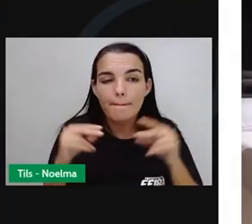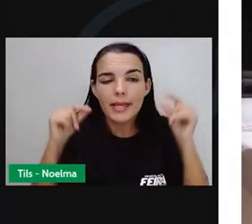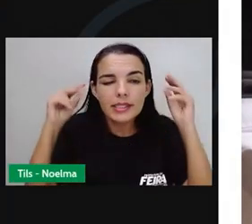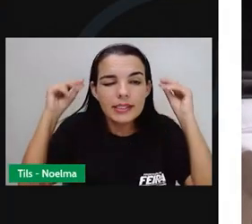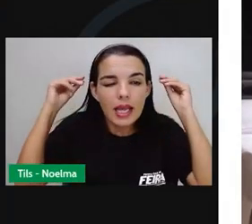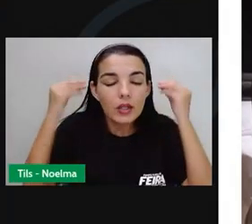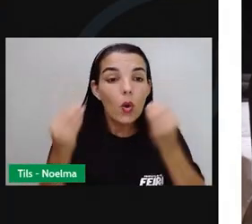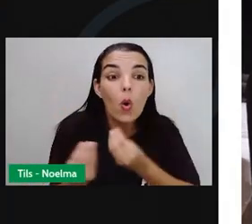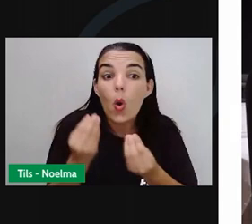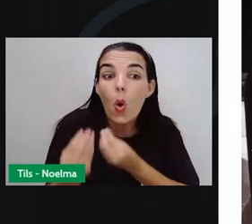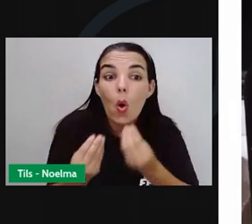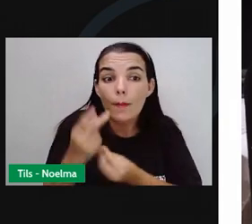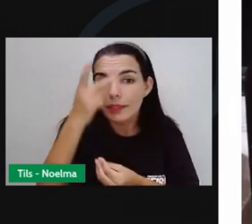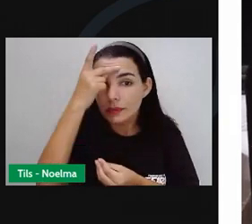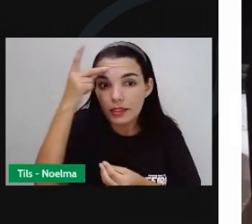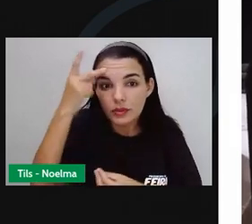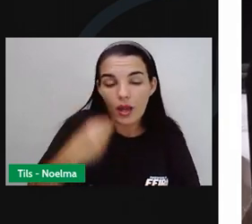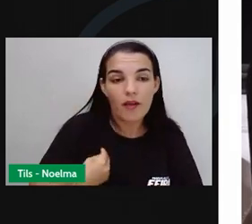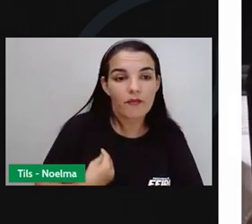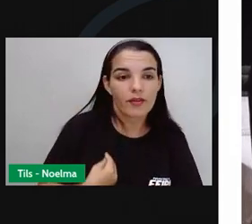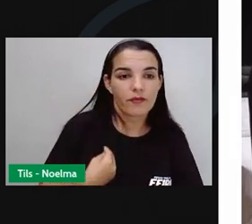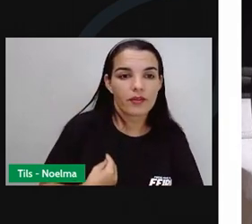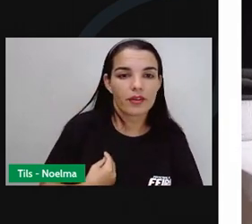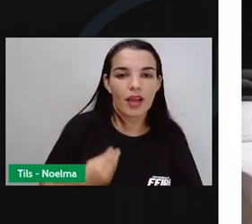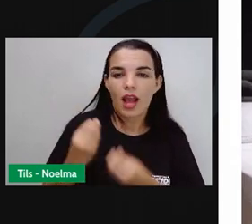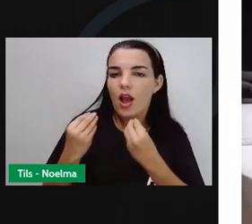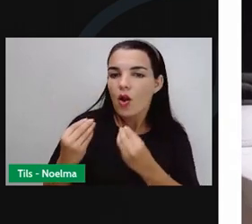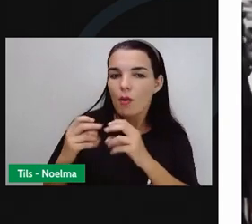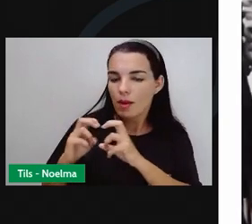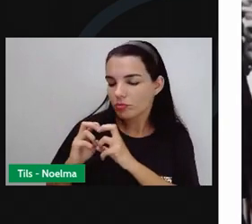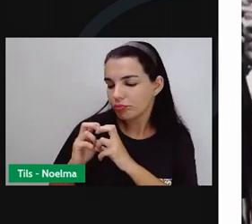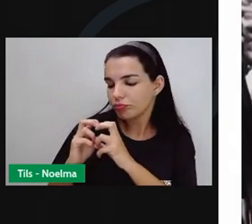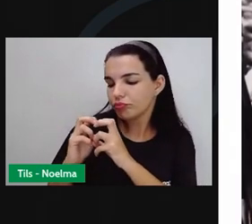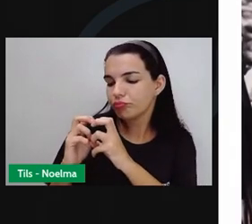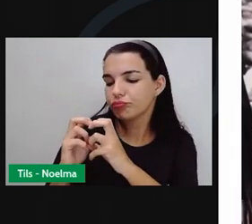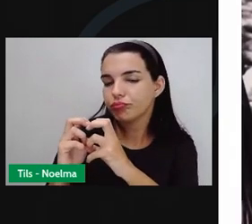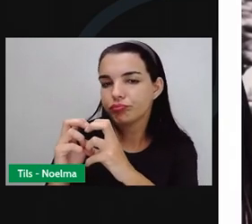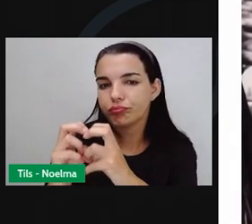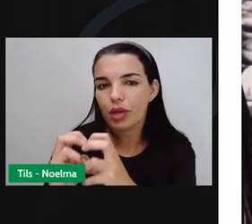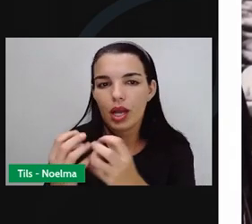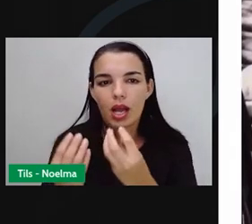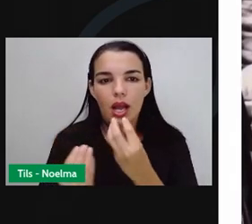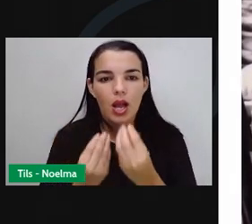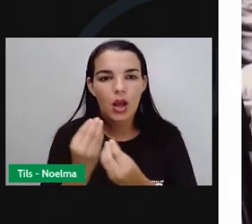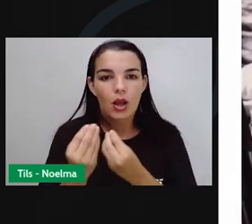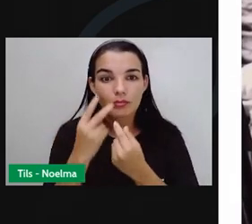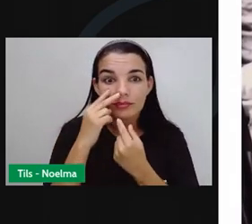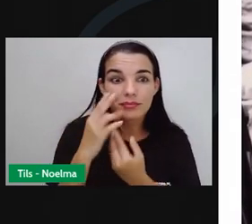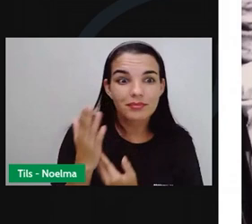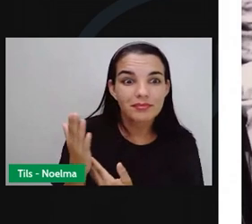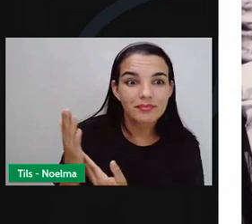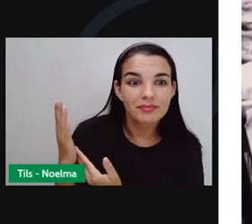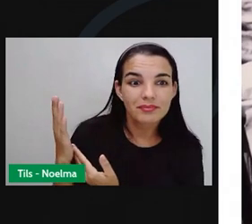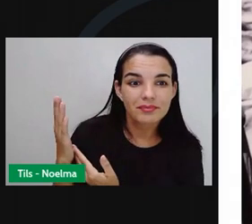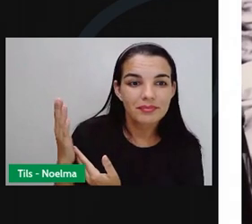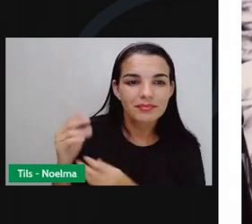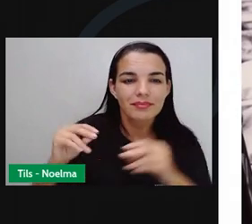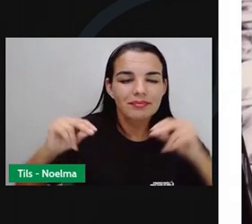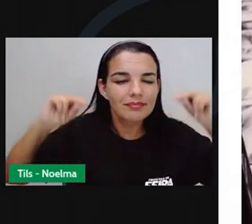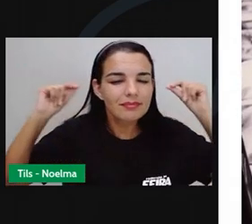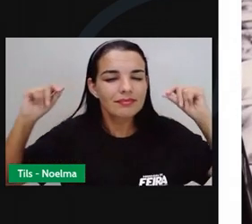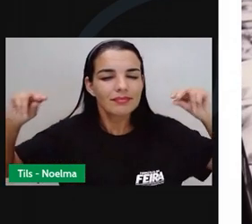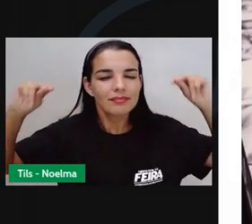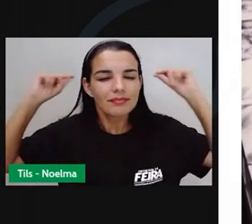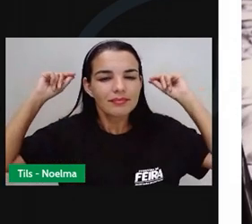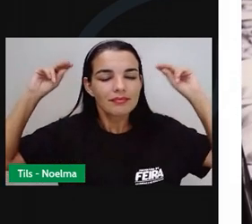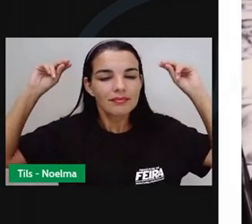imagina que você pega um navio, ou você pega um trem, ou você pega um pau de arara, né? E aí você anda duas semanas, três semanas,